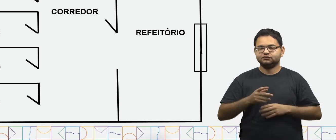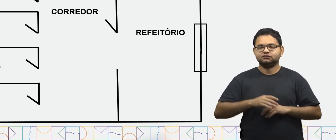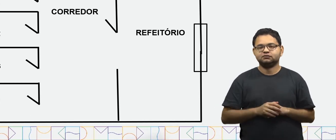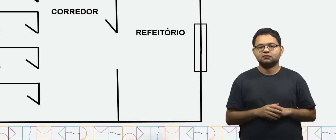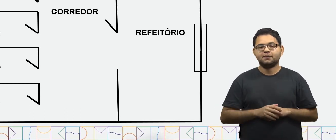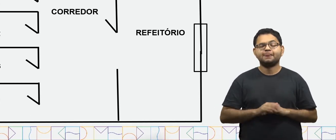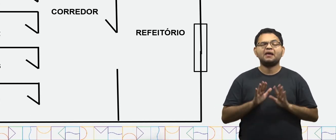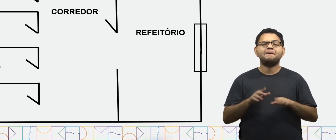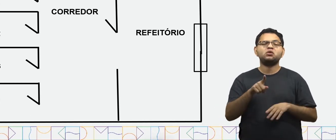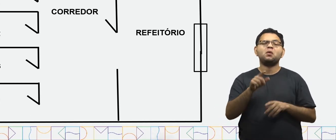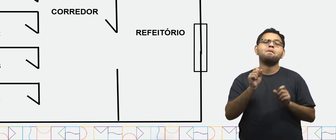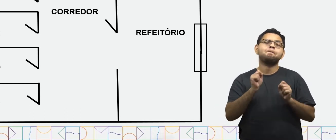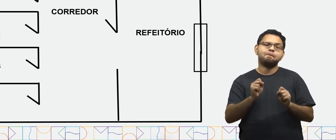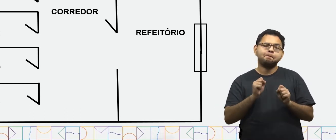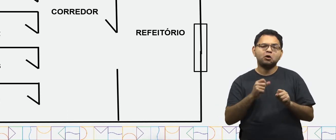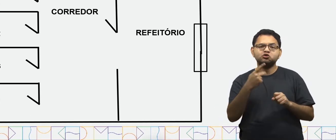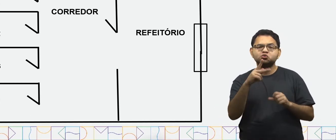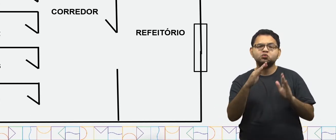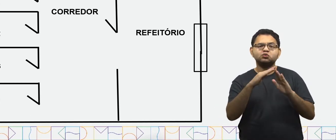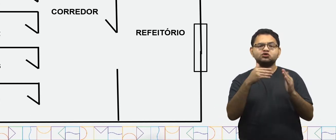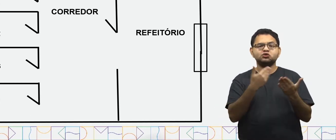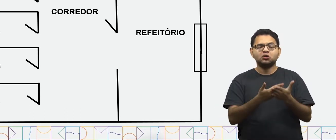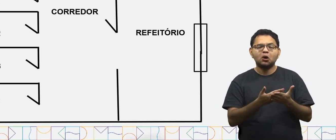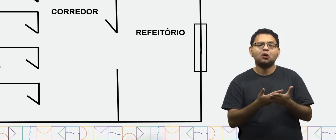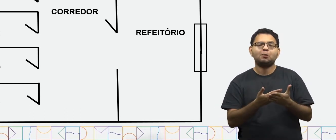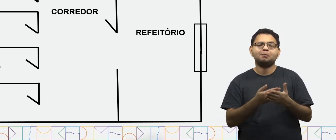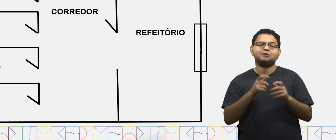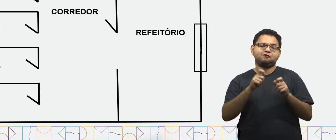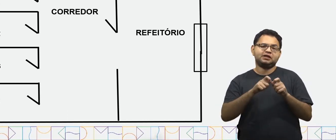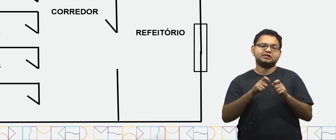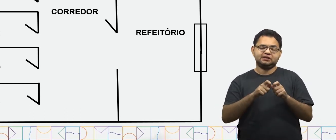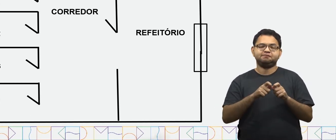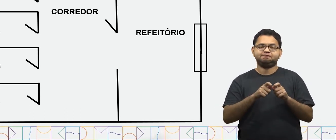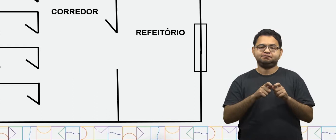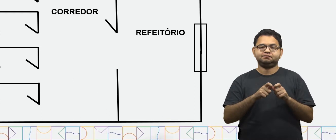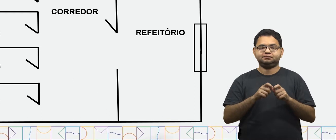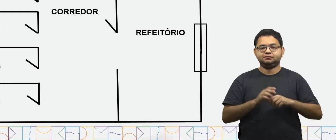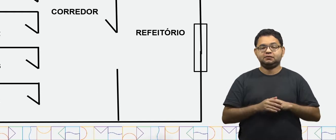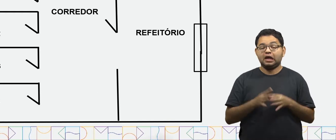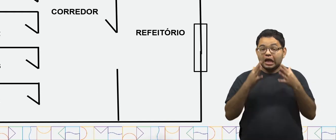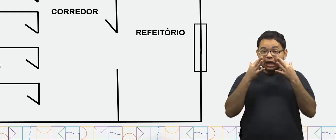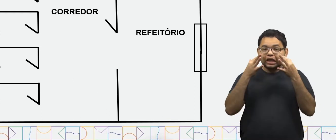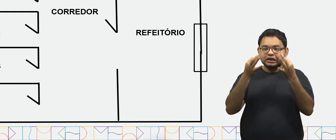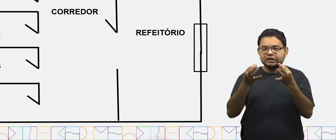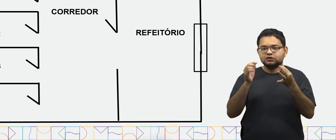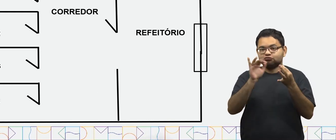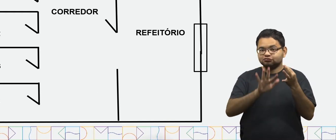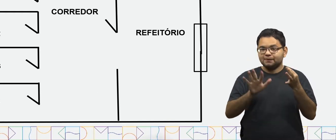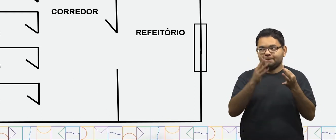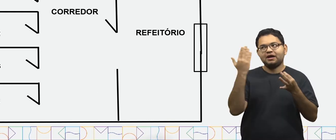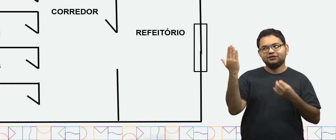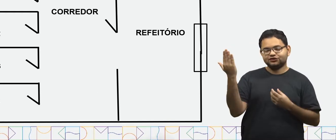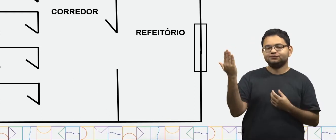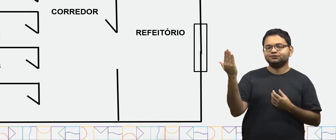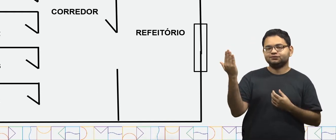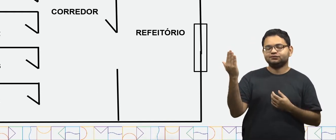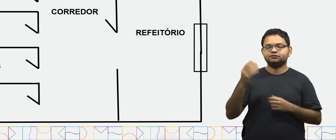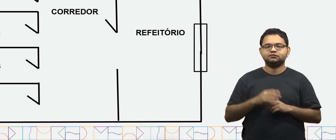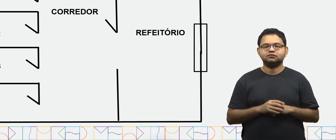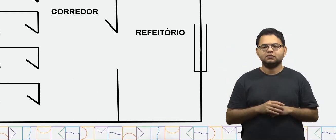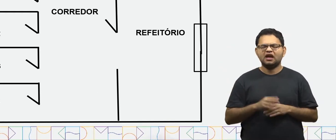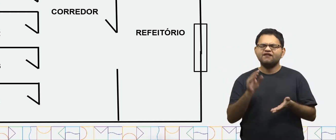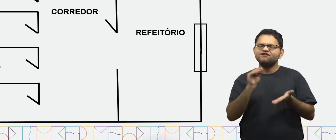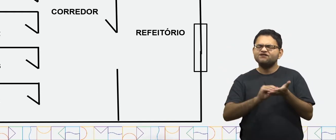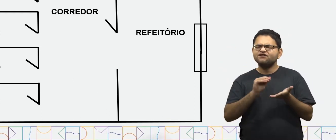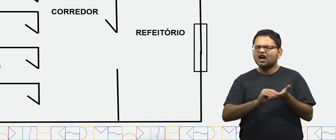você pode fazer o da sua escola também. Observando esse esboço, está